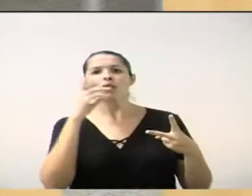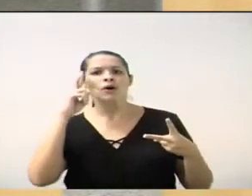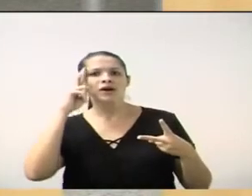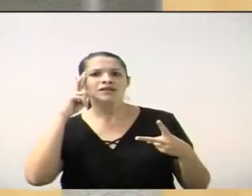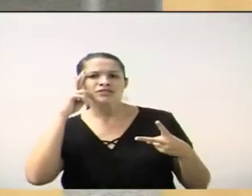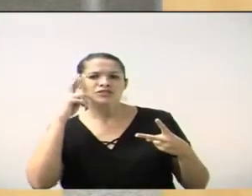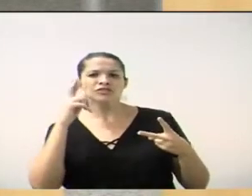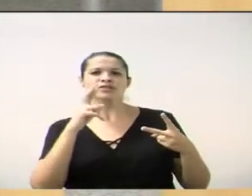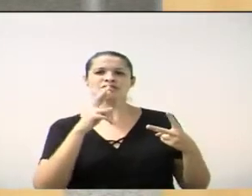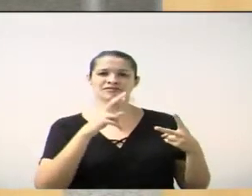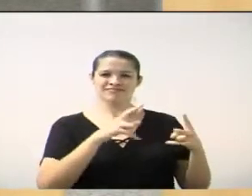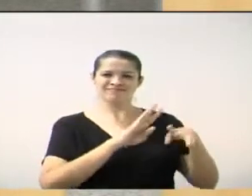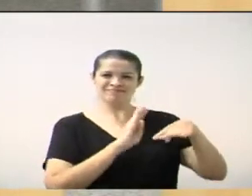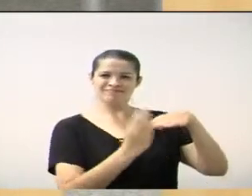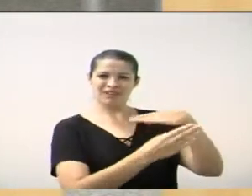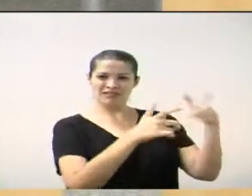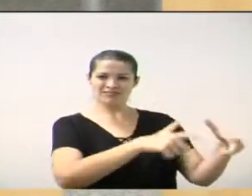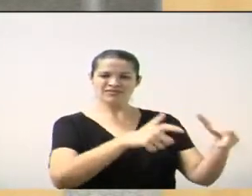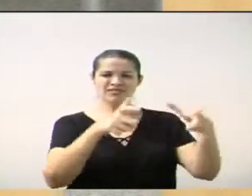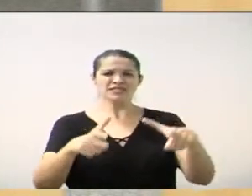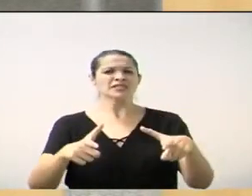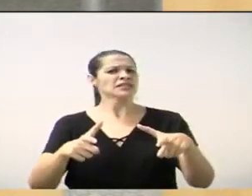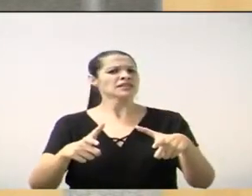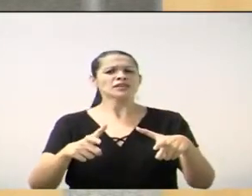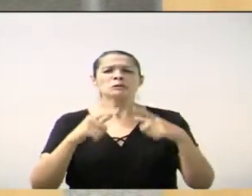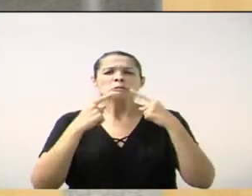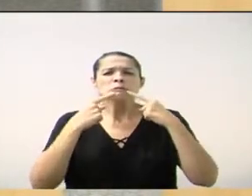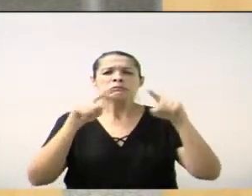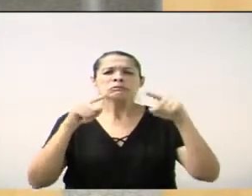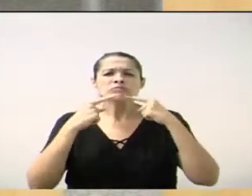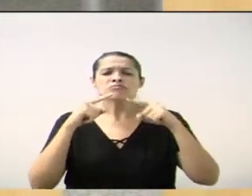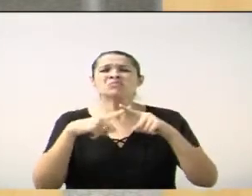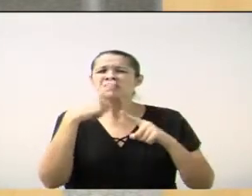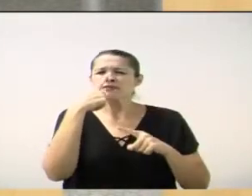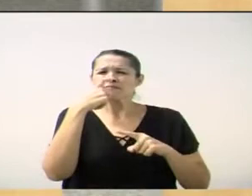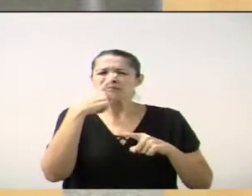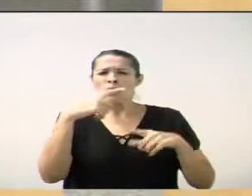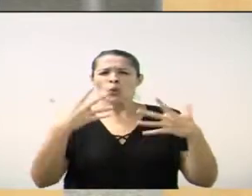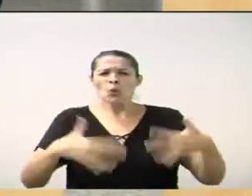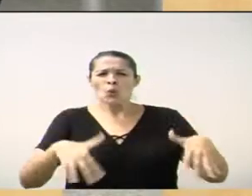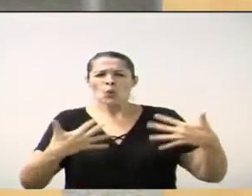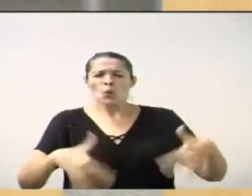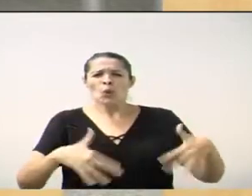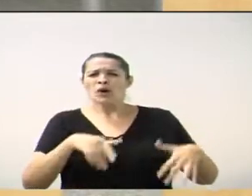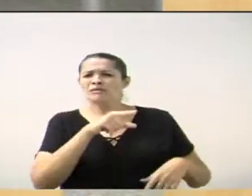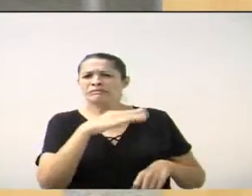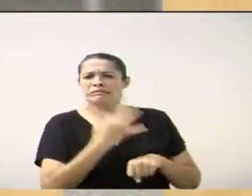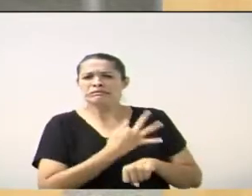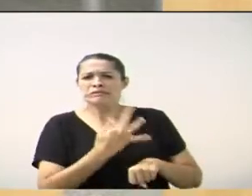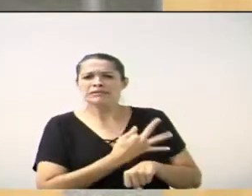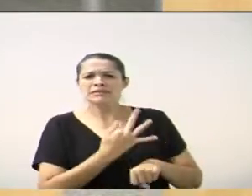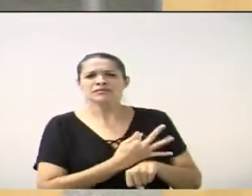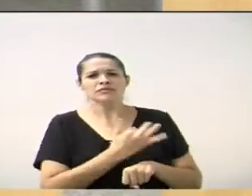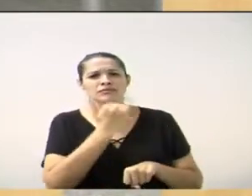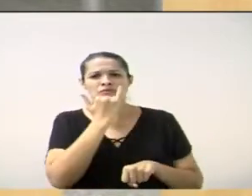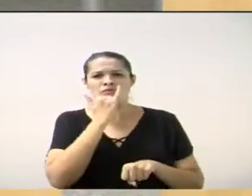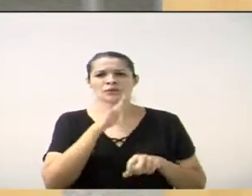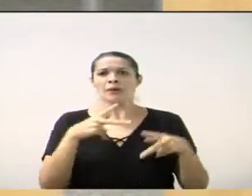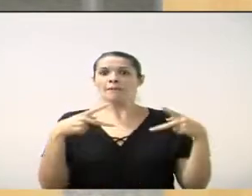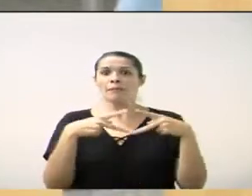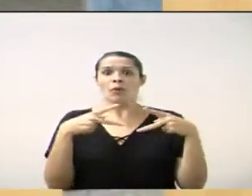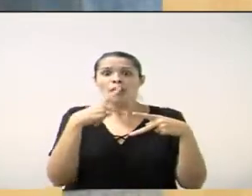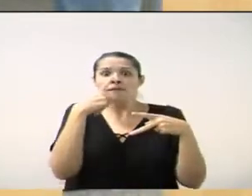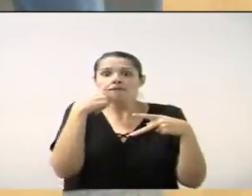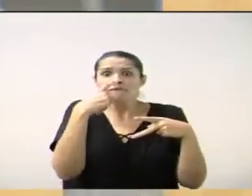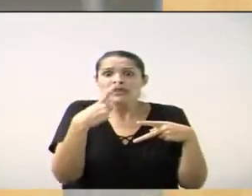reclamação, um mau cheiro insuportável. Paulínia realmente, com o perdão da expressão, uma caatinga